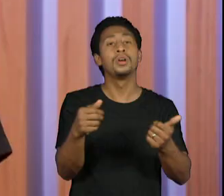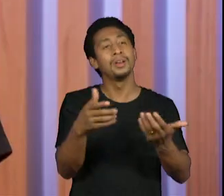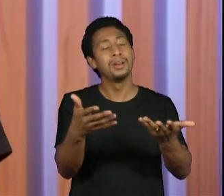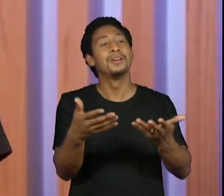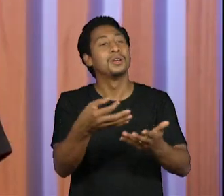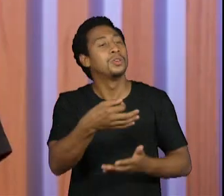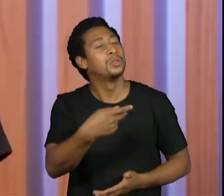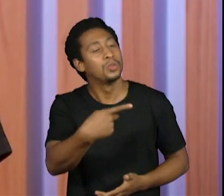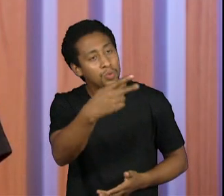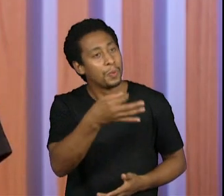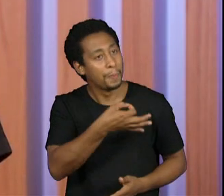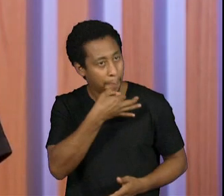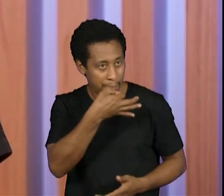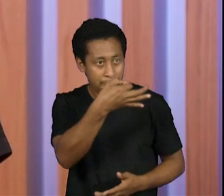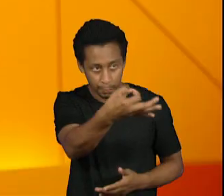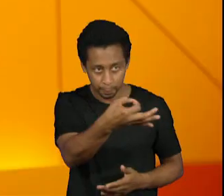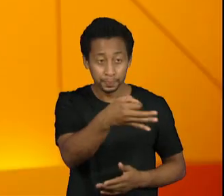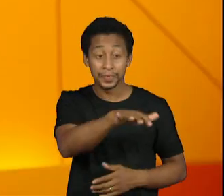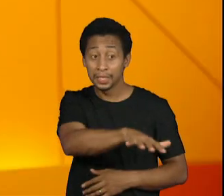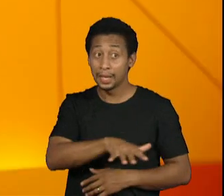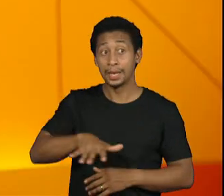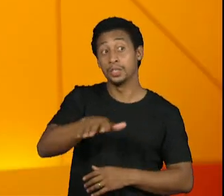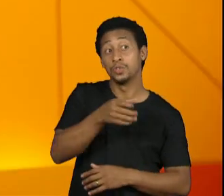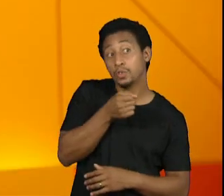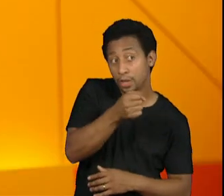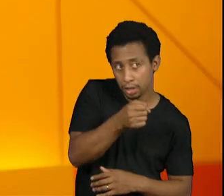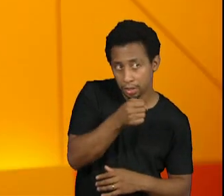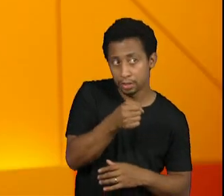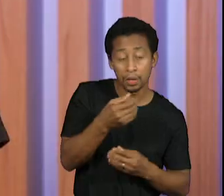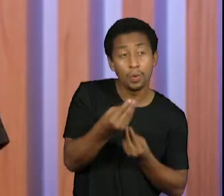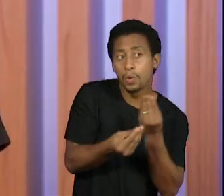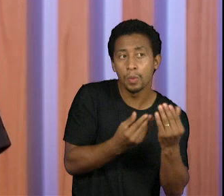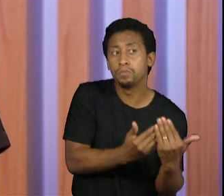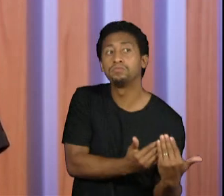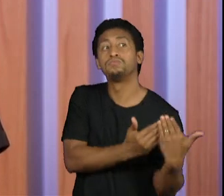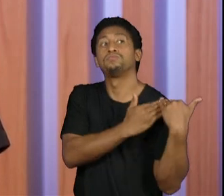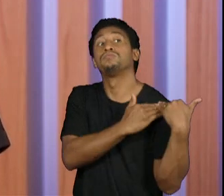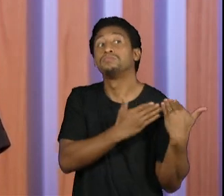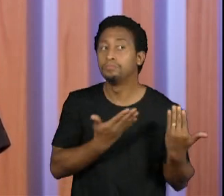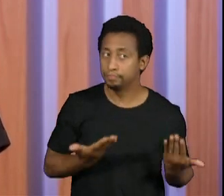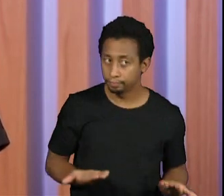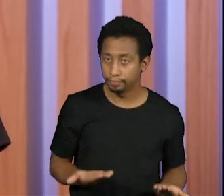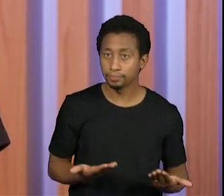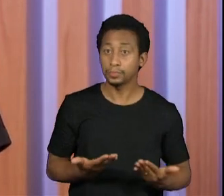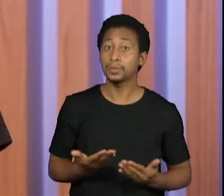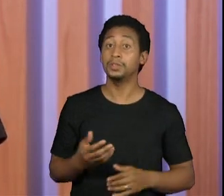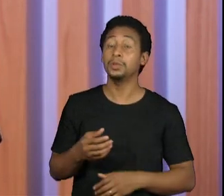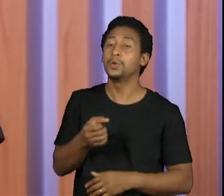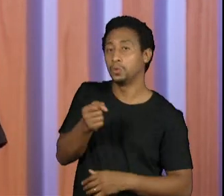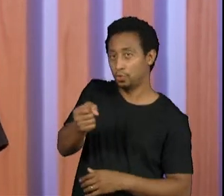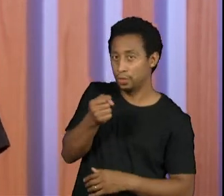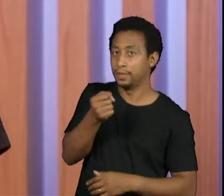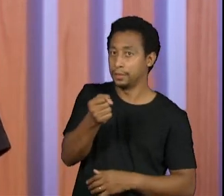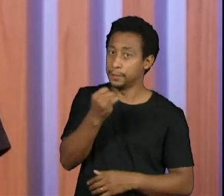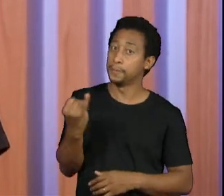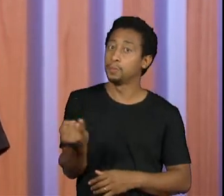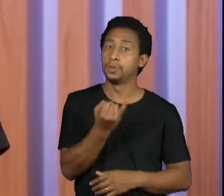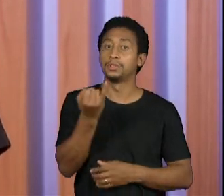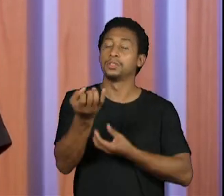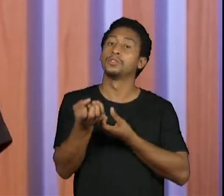com relação ao papel do jornalista em situações como essa. Bom, o jornalista, ele tem um papel de informar a sociedade,